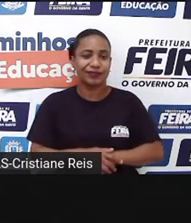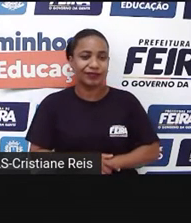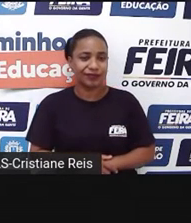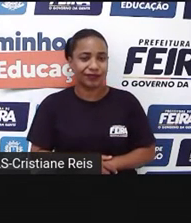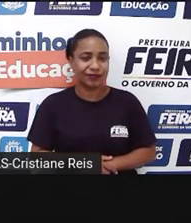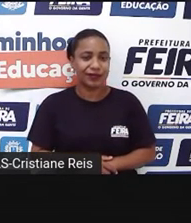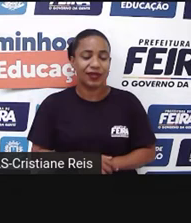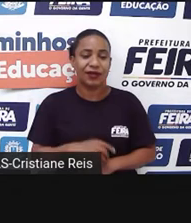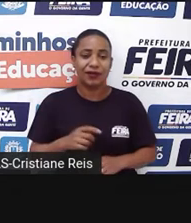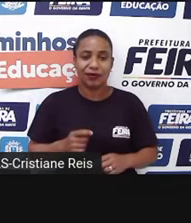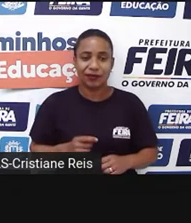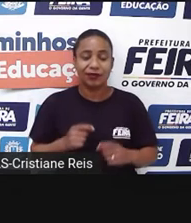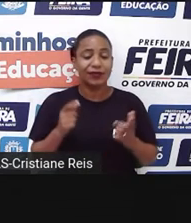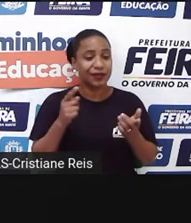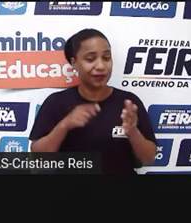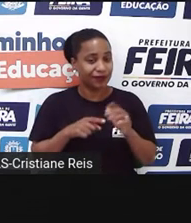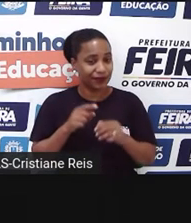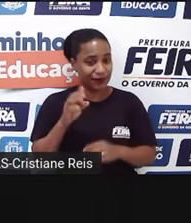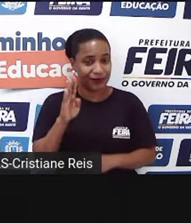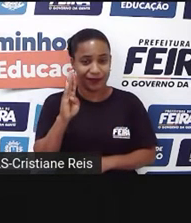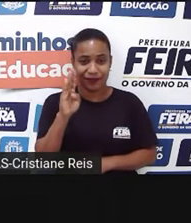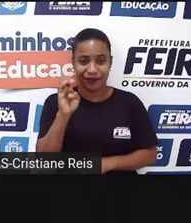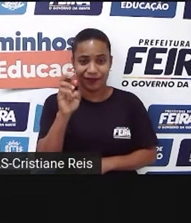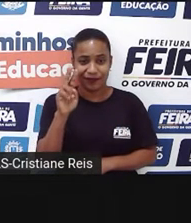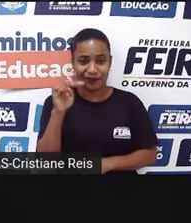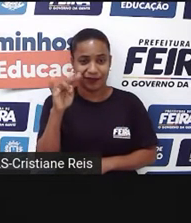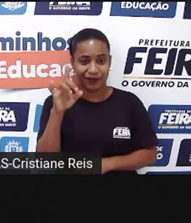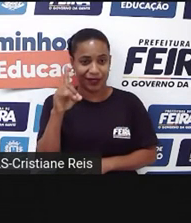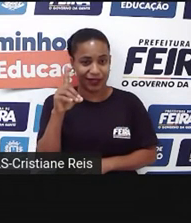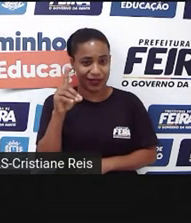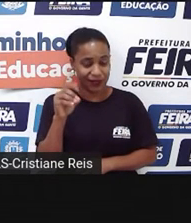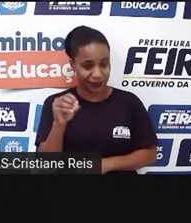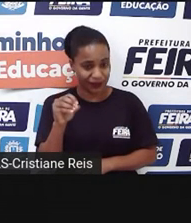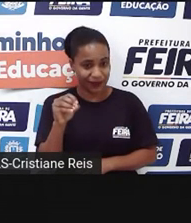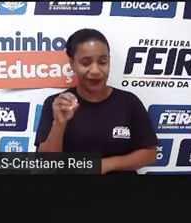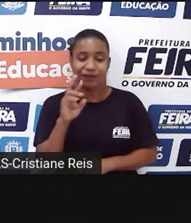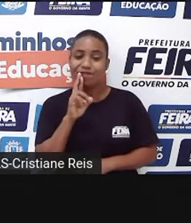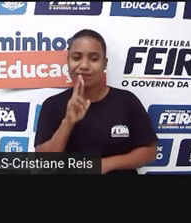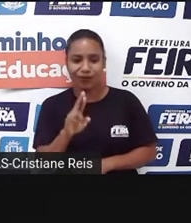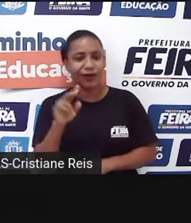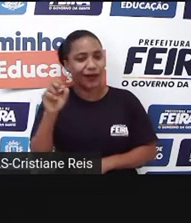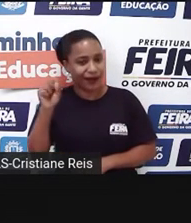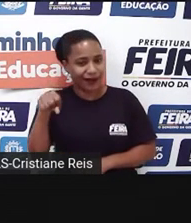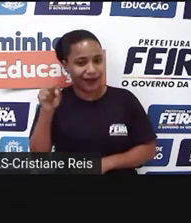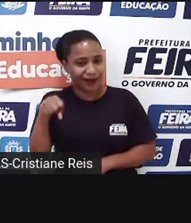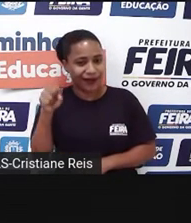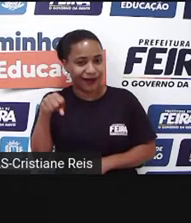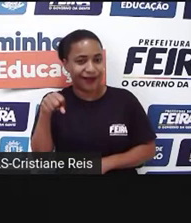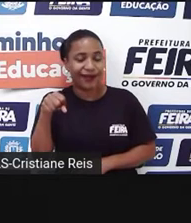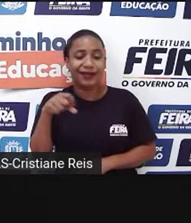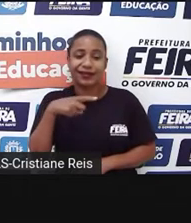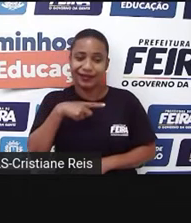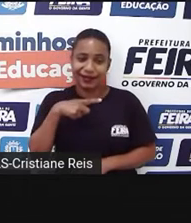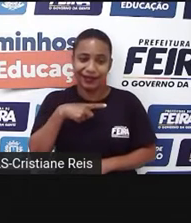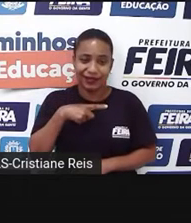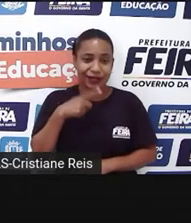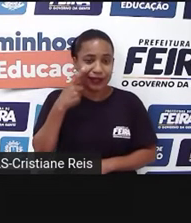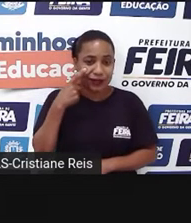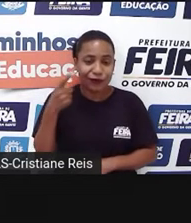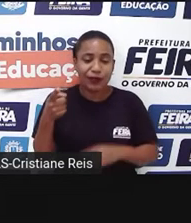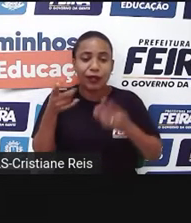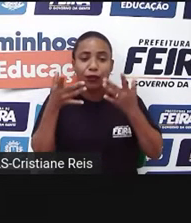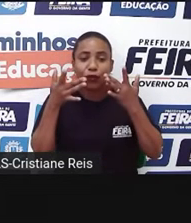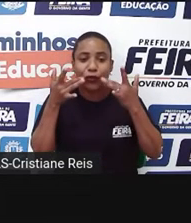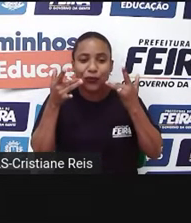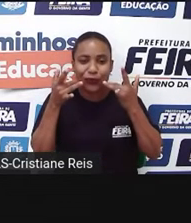aqui, Oration, it's here, ok, students? Então, fica aí esse modelo desse trecho para